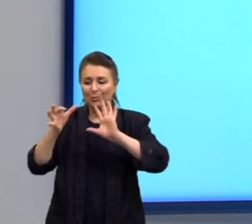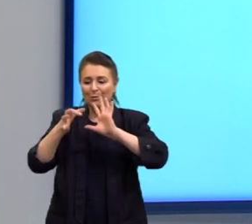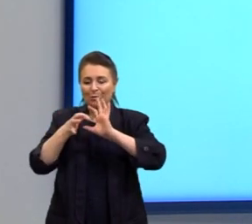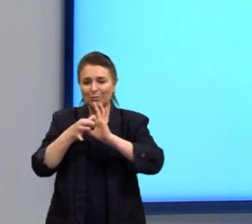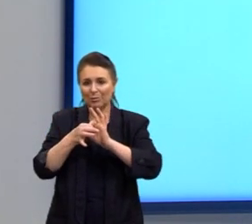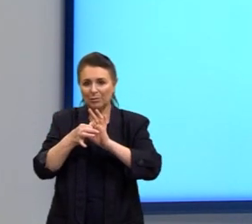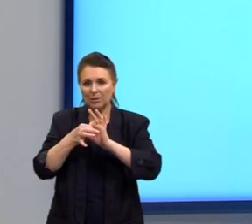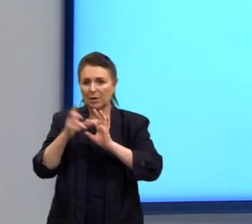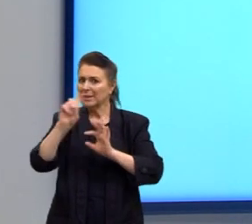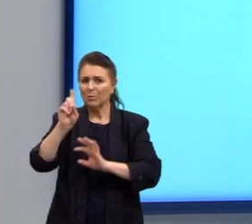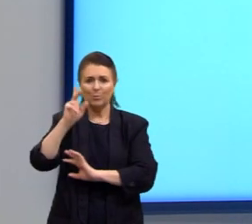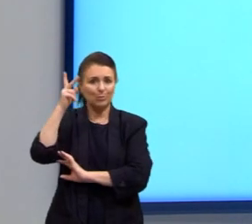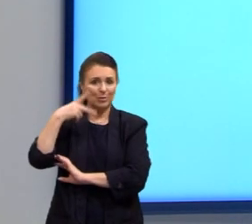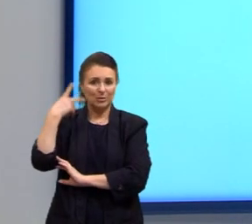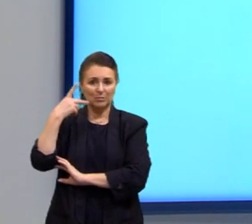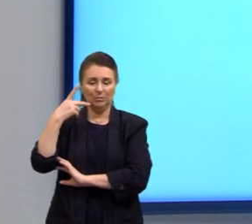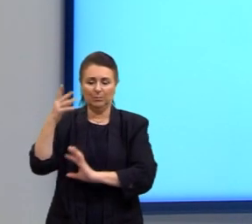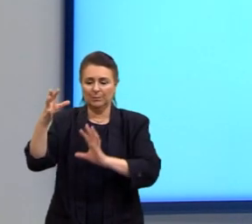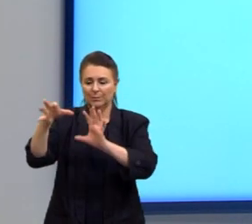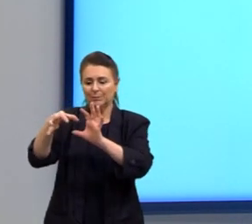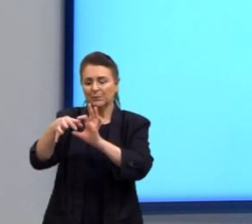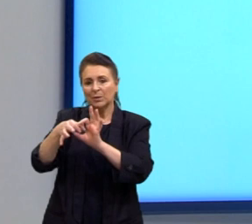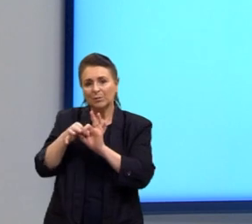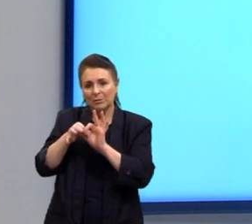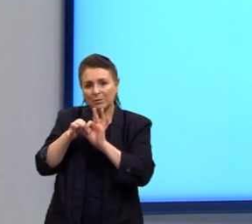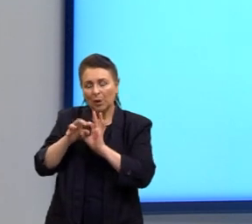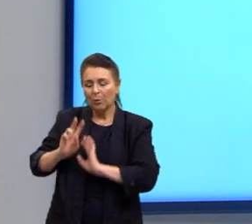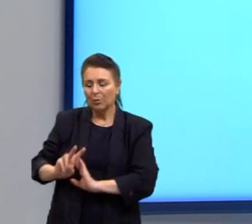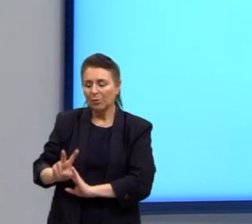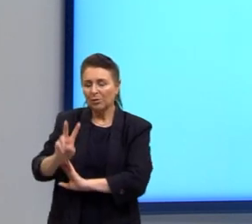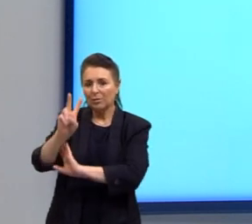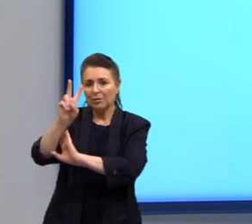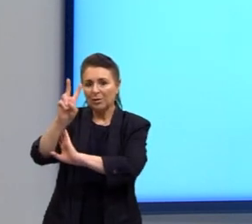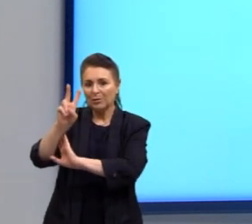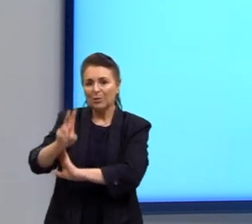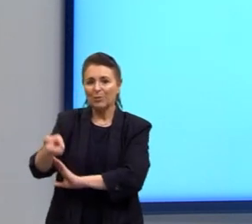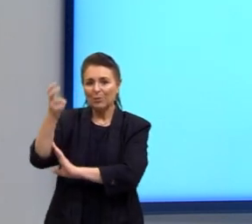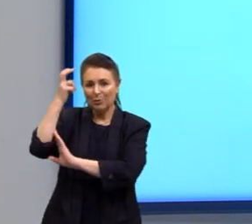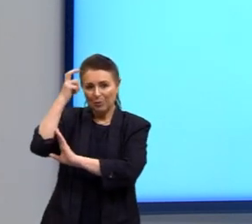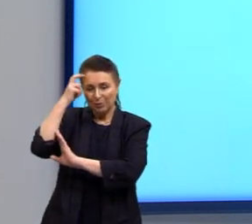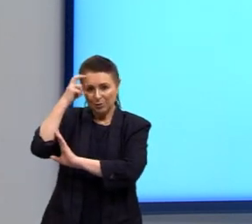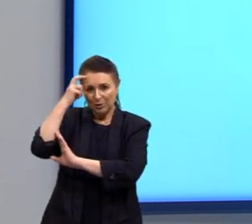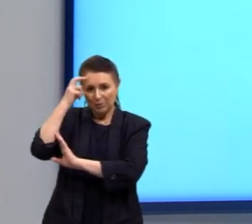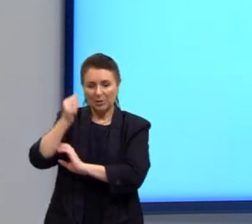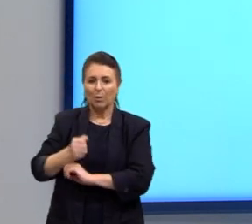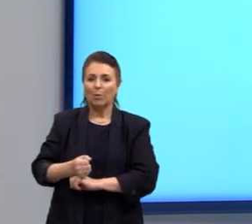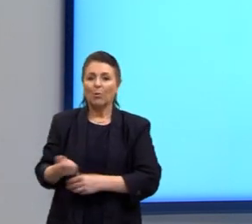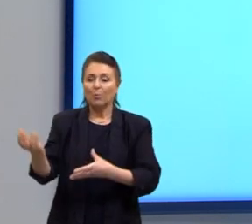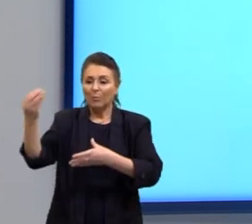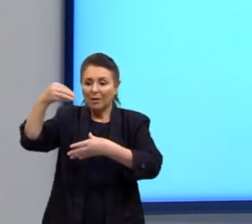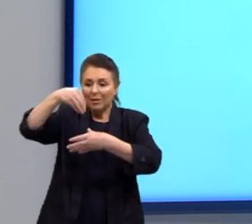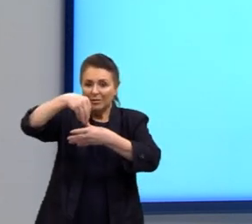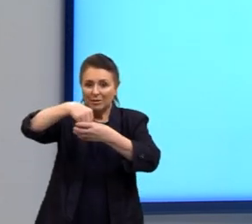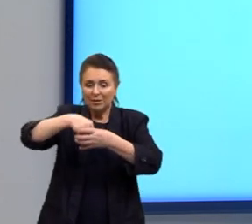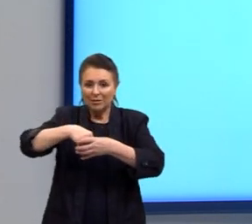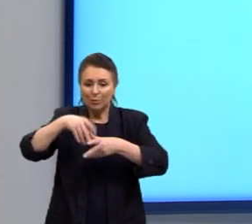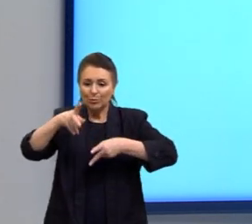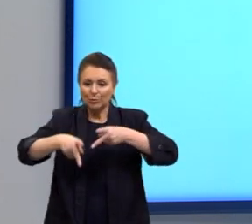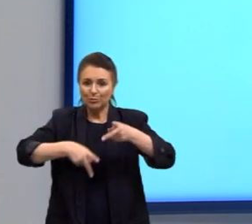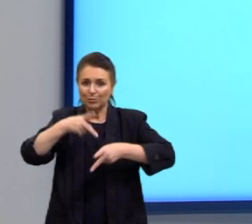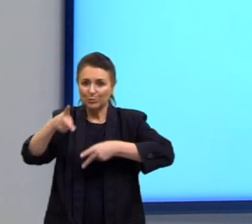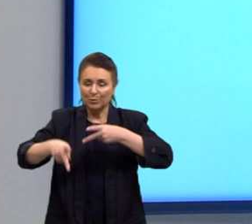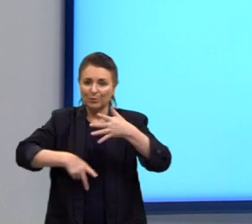não política, mas uma unificação na valorização cultural, uma integração entre os povos da América